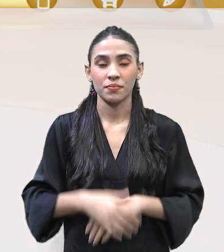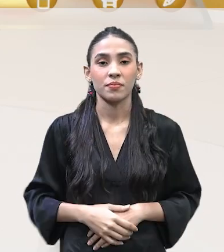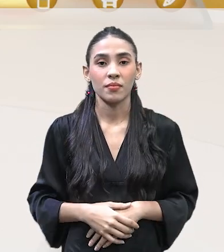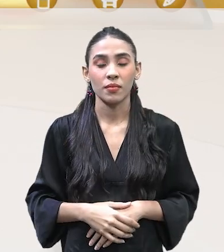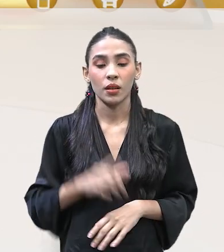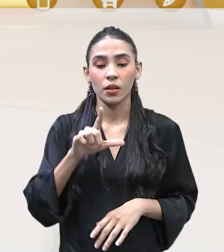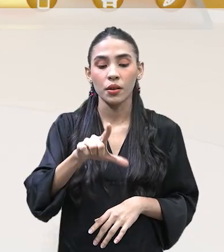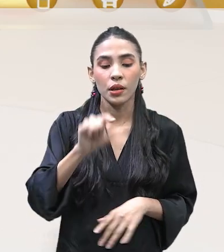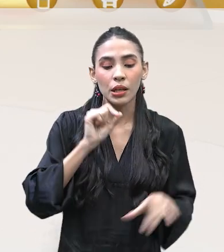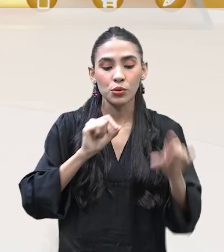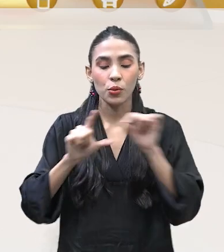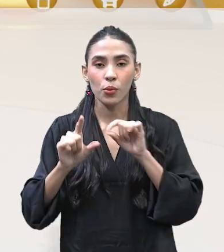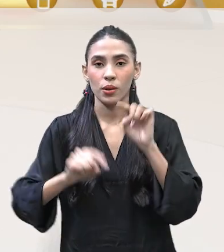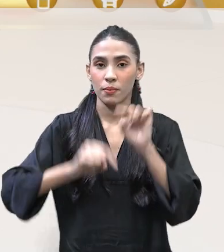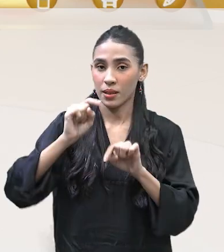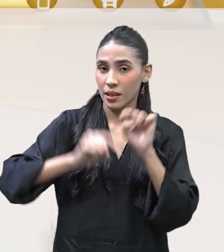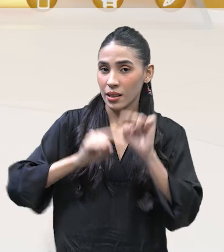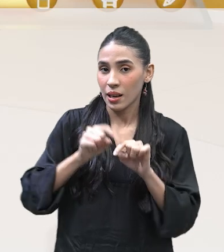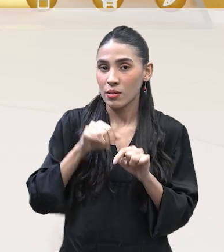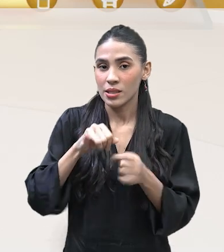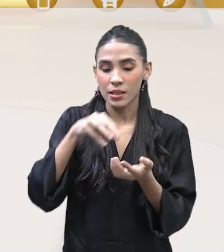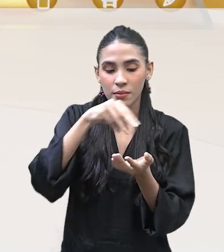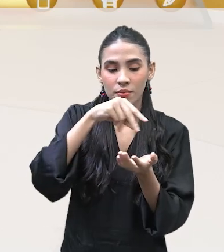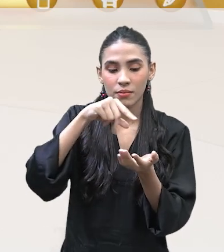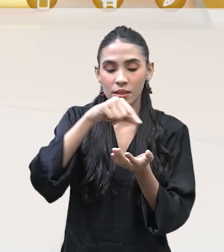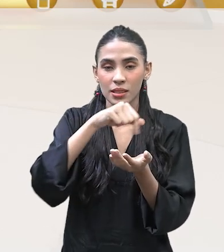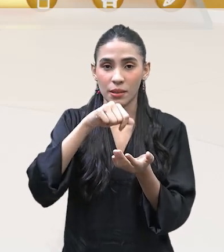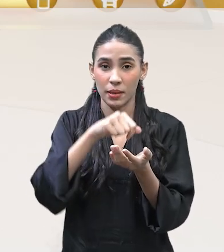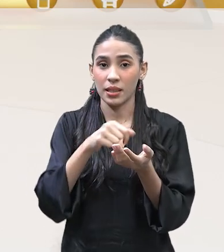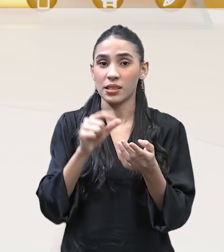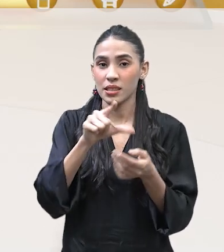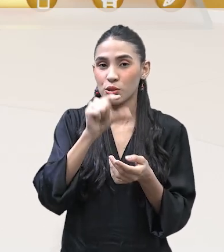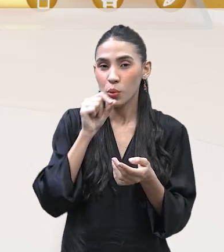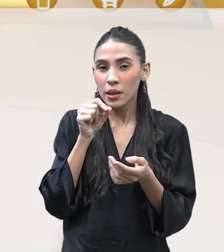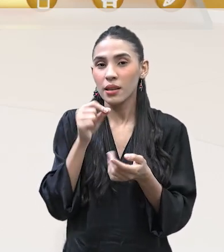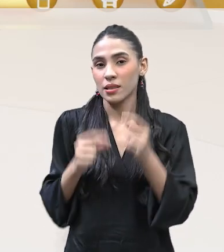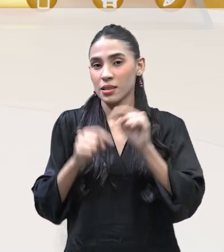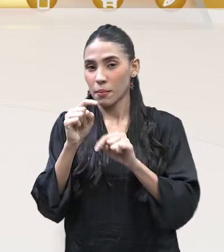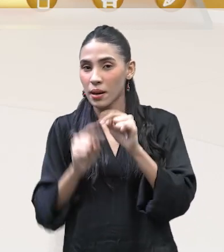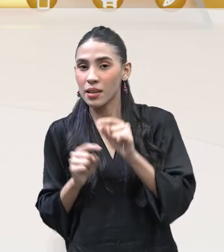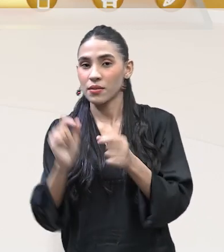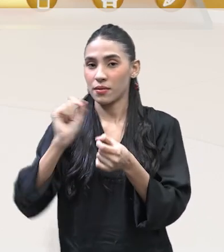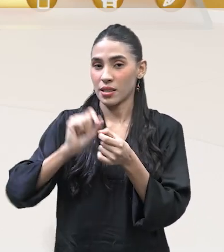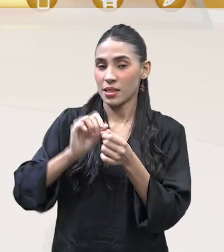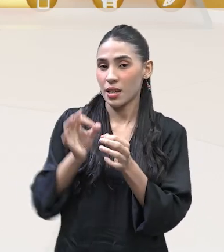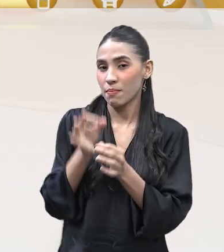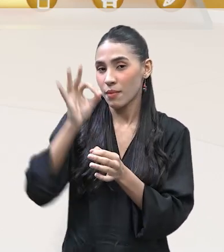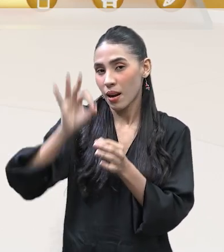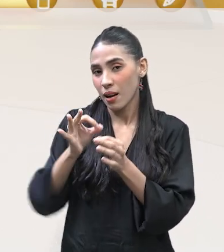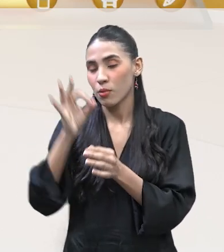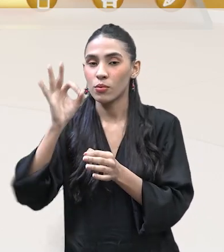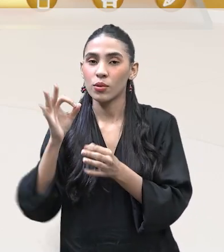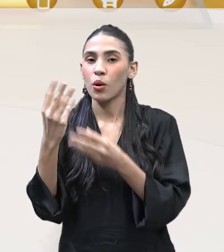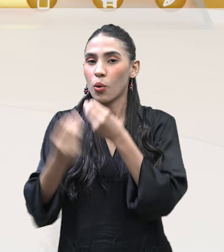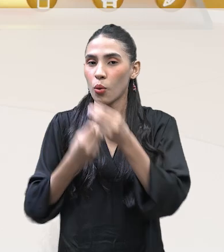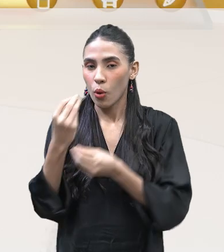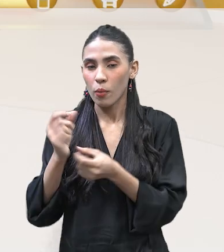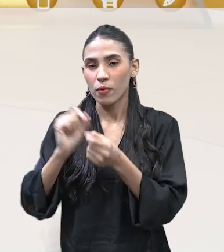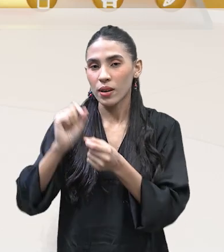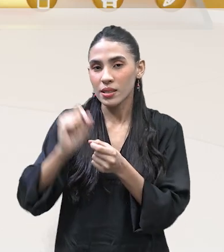A seleção do produto, se for sementes, a seleção da semente para fazer um trabalho, empreender justamente